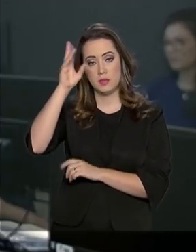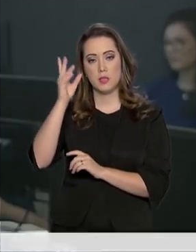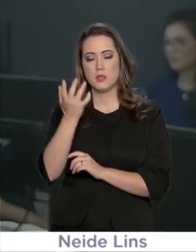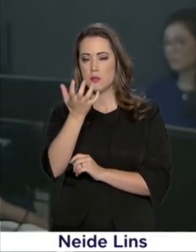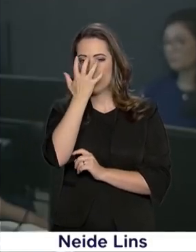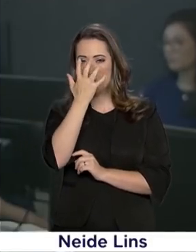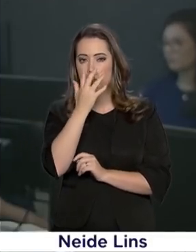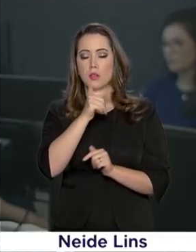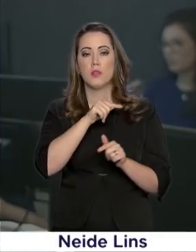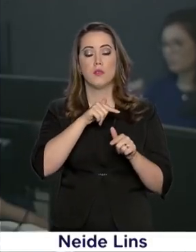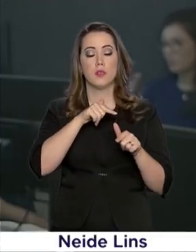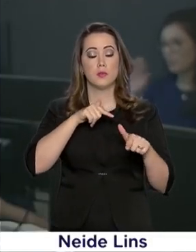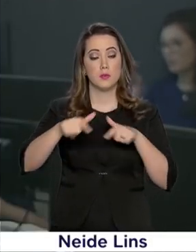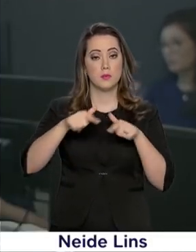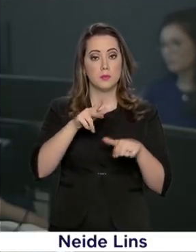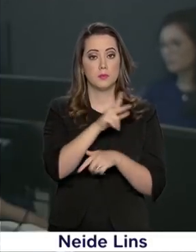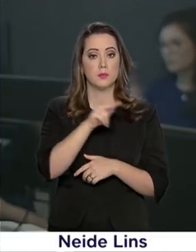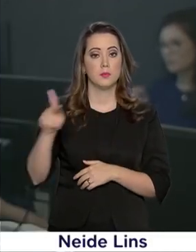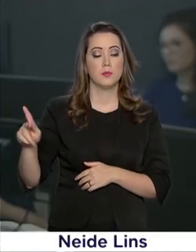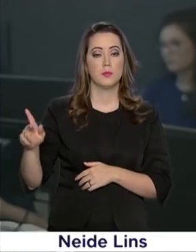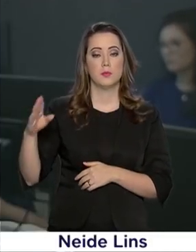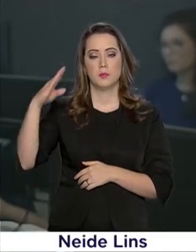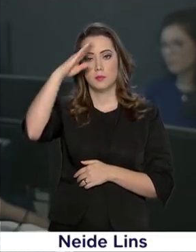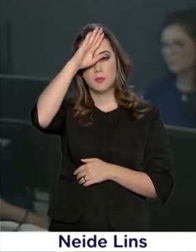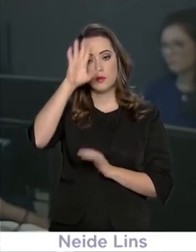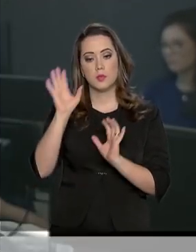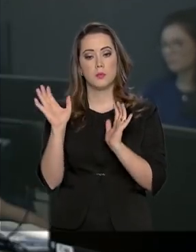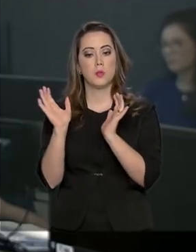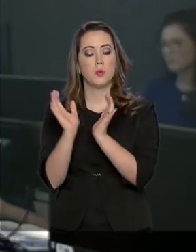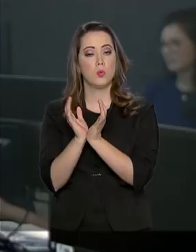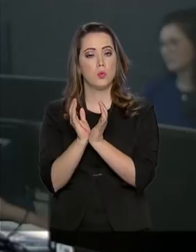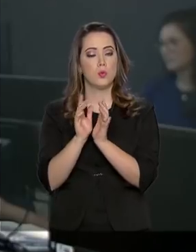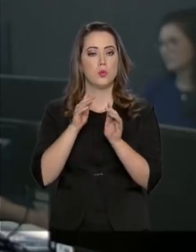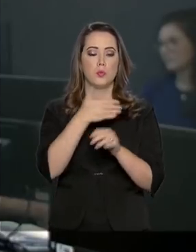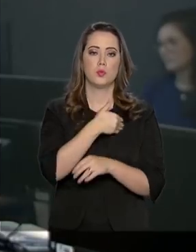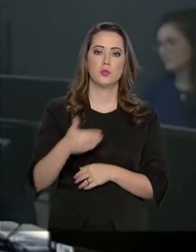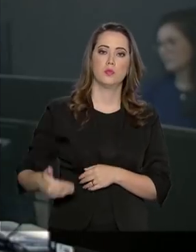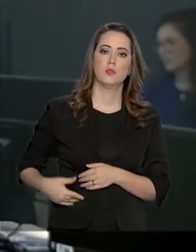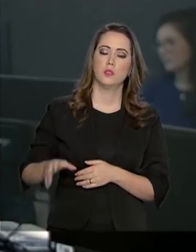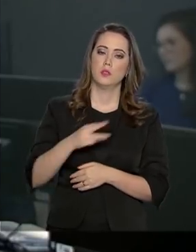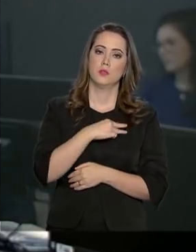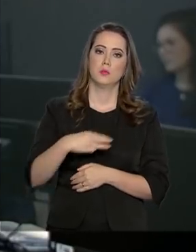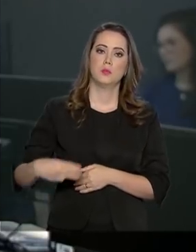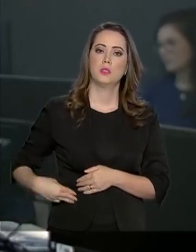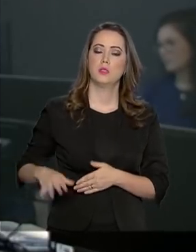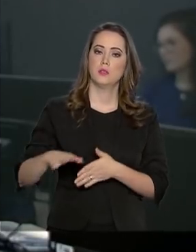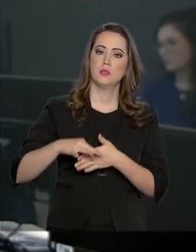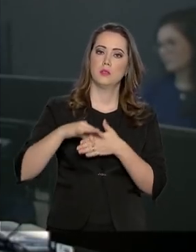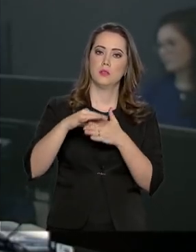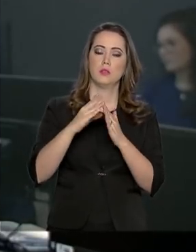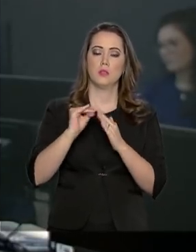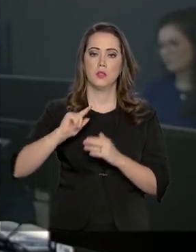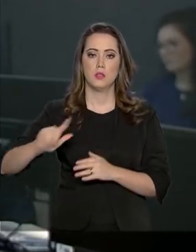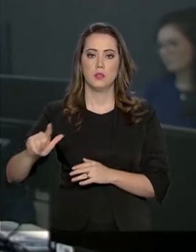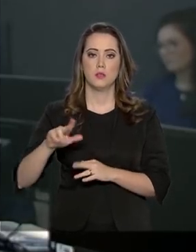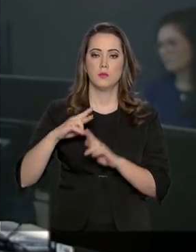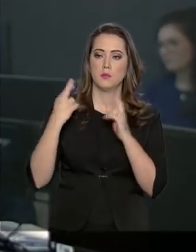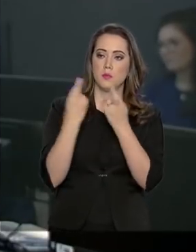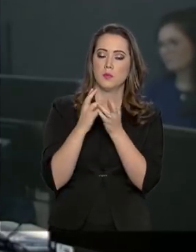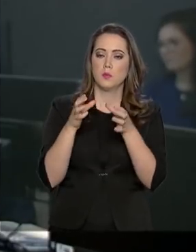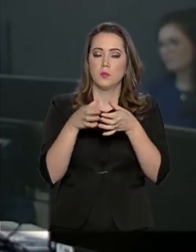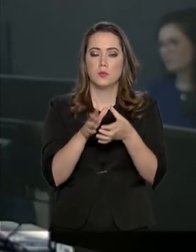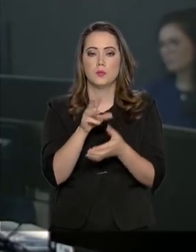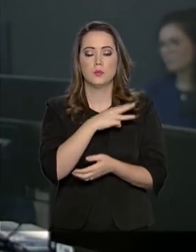de trabalho para o Presidente da República e a equipe de governo. O ministro-chefe da Casa Civil, Onyx Lorenzoni, se reuniu com Jair